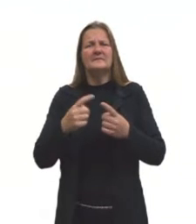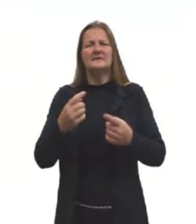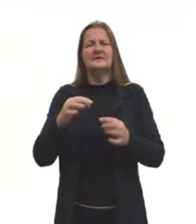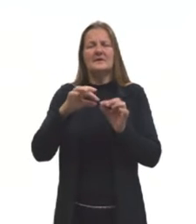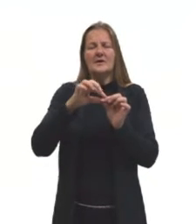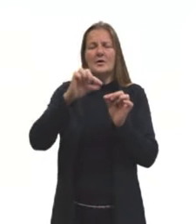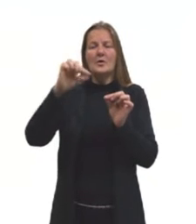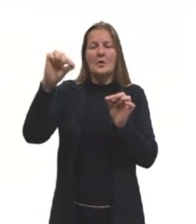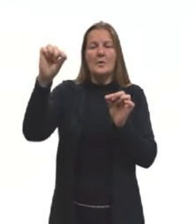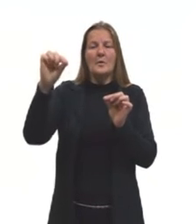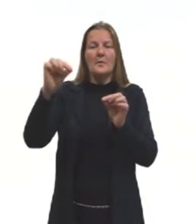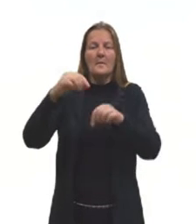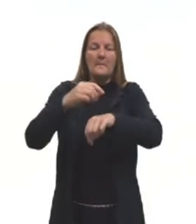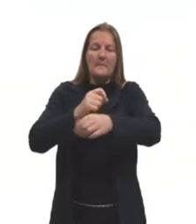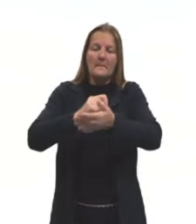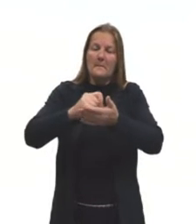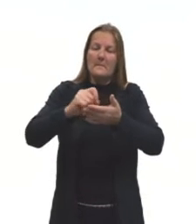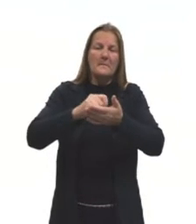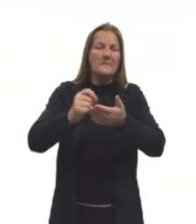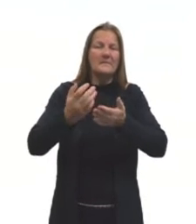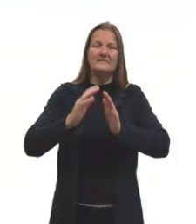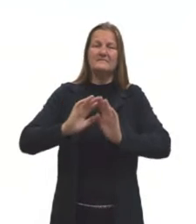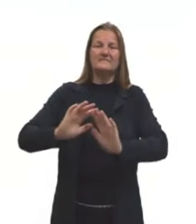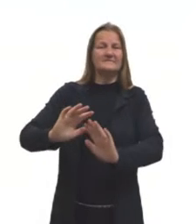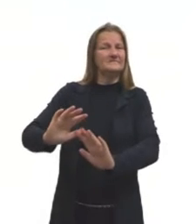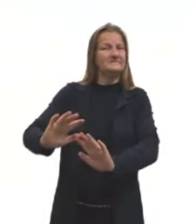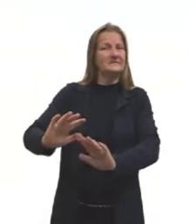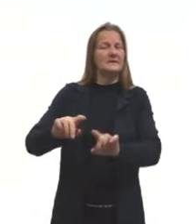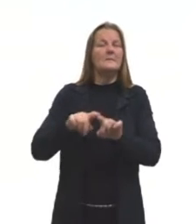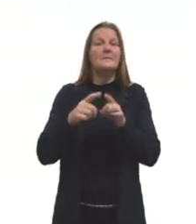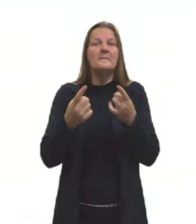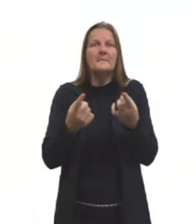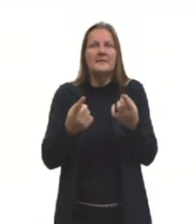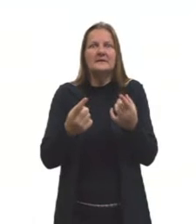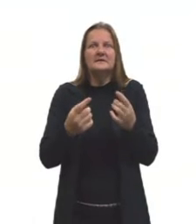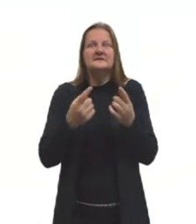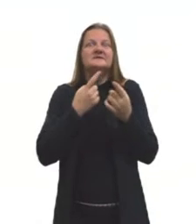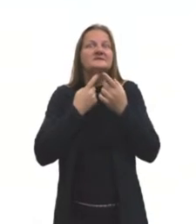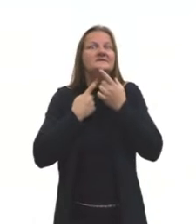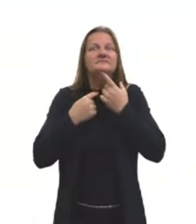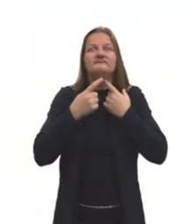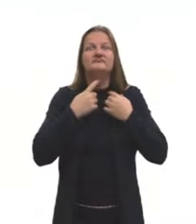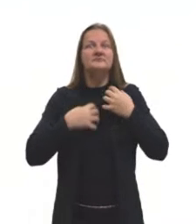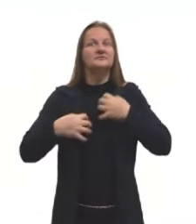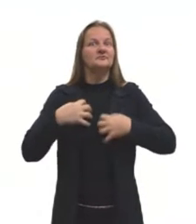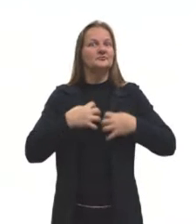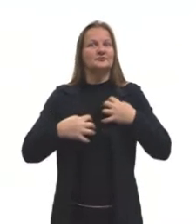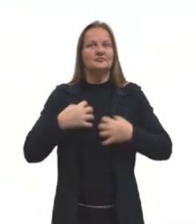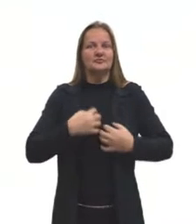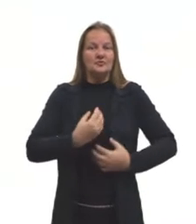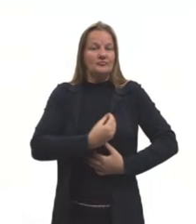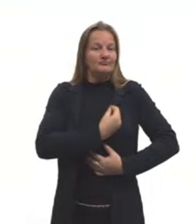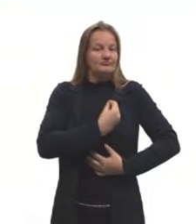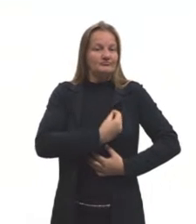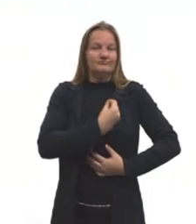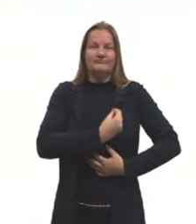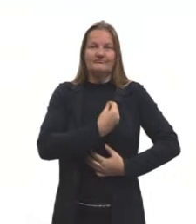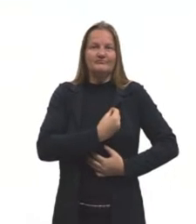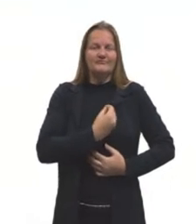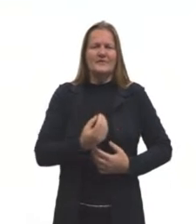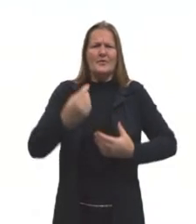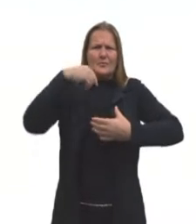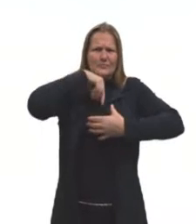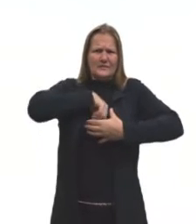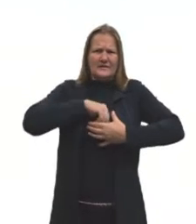quer escrever. No entanto, ele está cá dentro, inquieto, vivo. Ele está cá